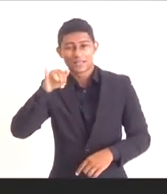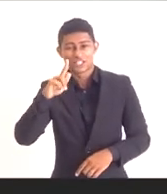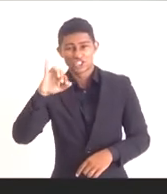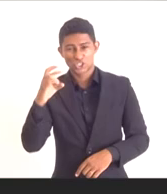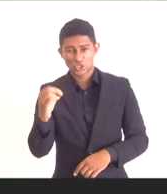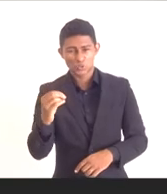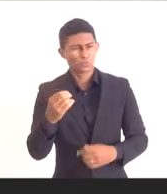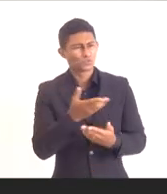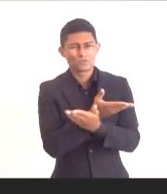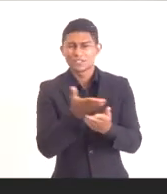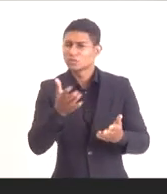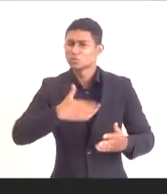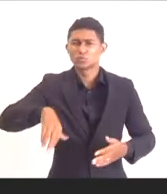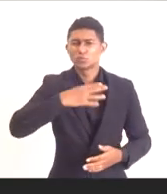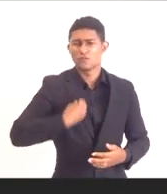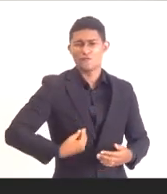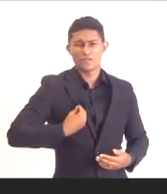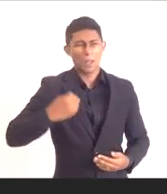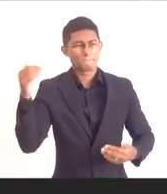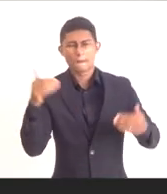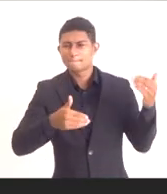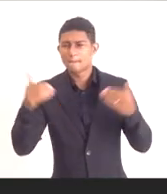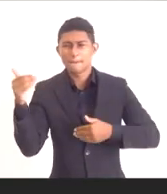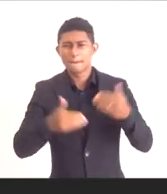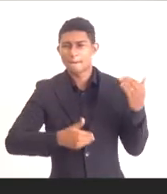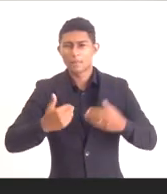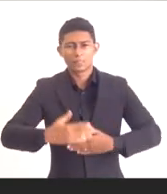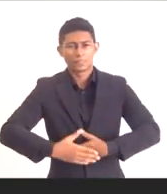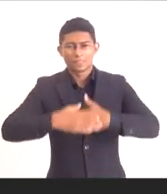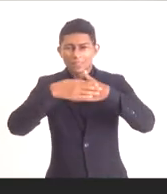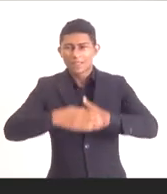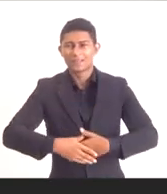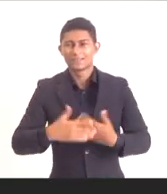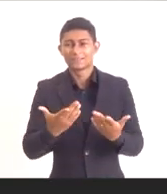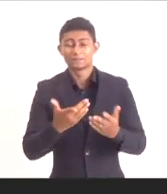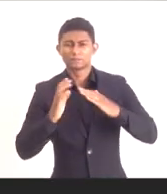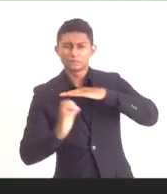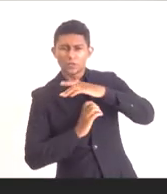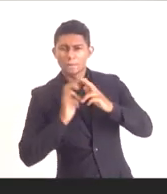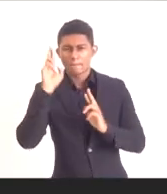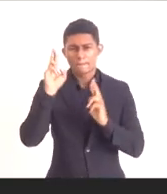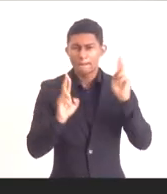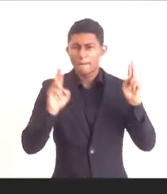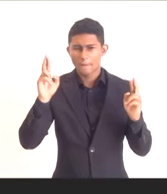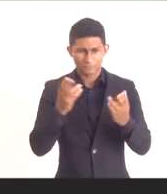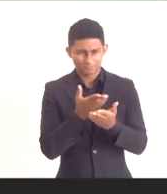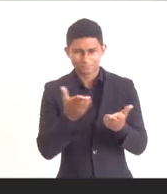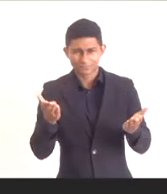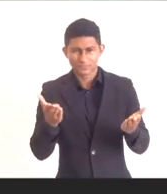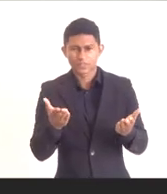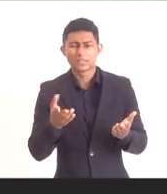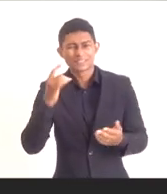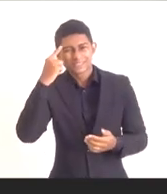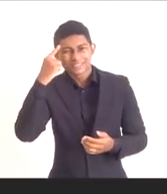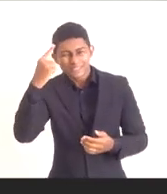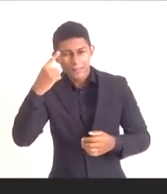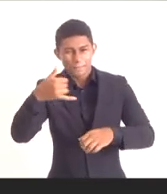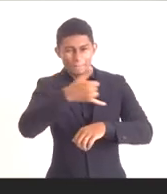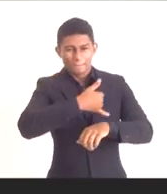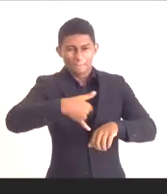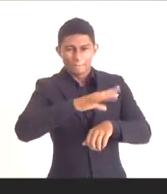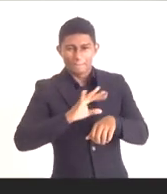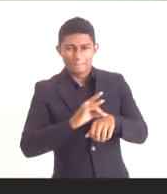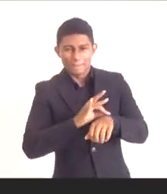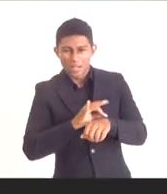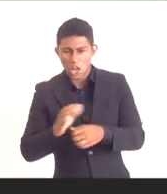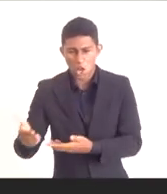secretários, autoridades. Senhores empresários, O uso dos recursos decorrentes dos rótulos do petróleo sempre